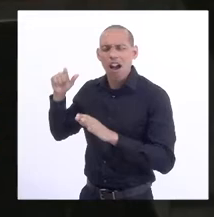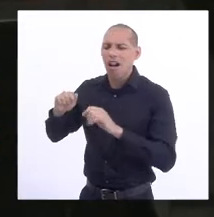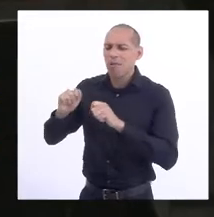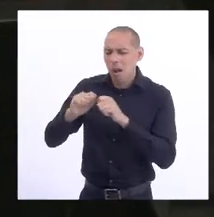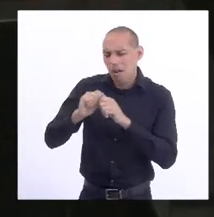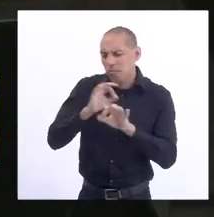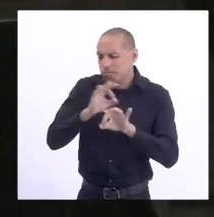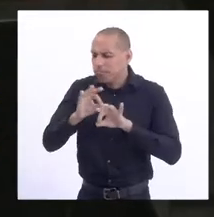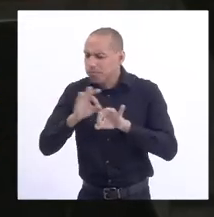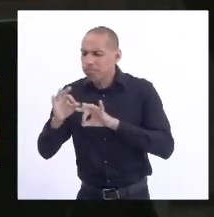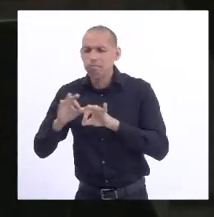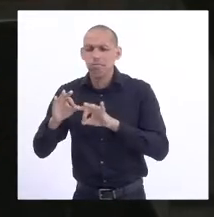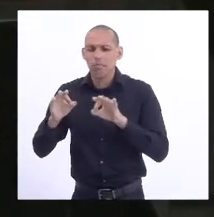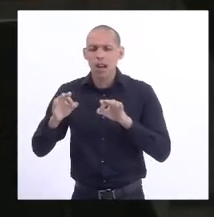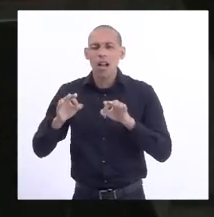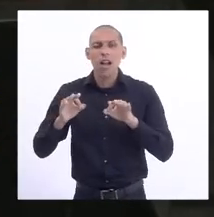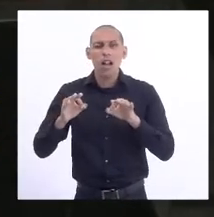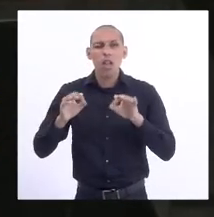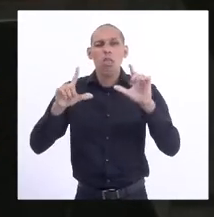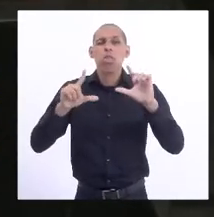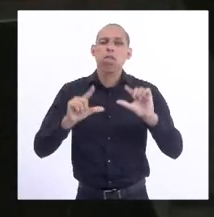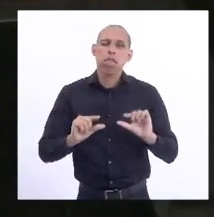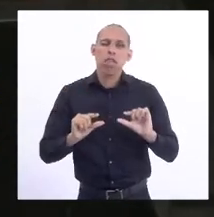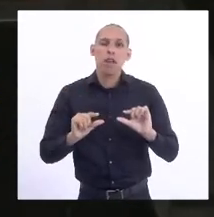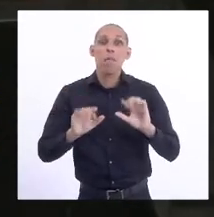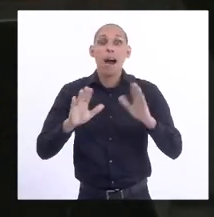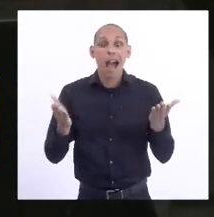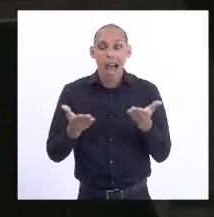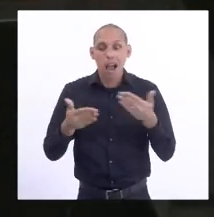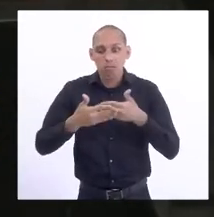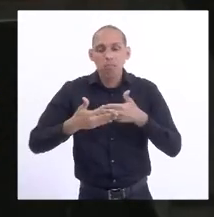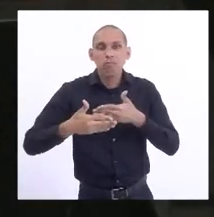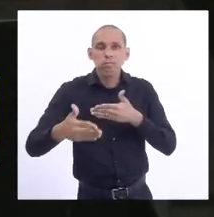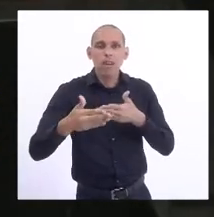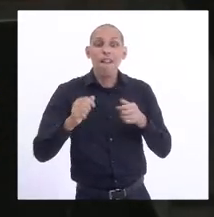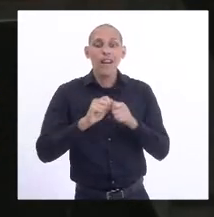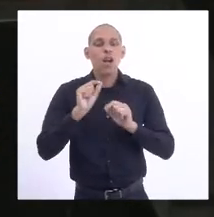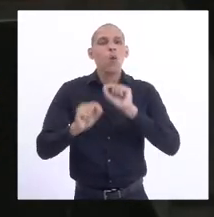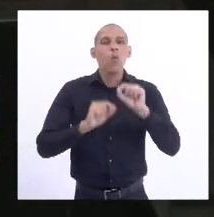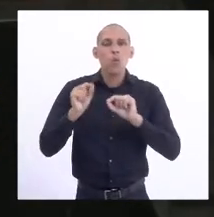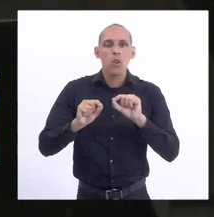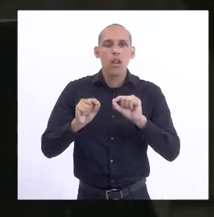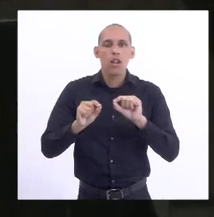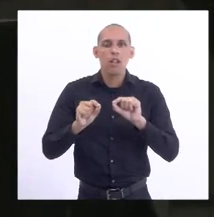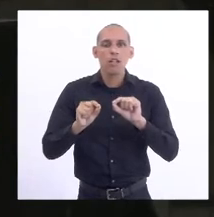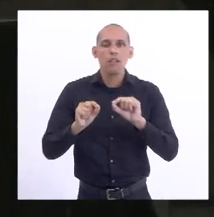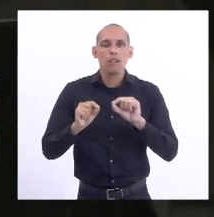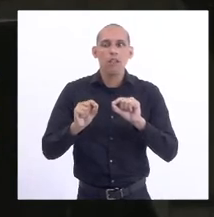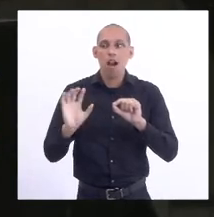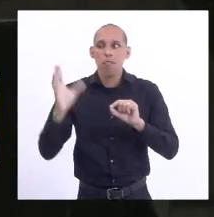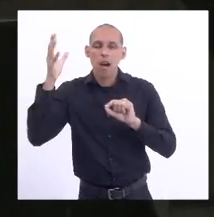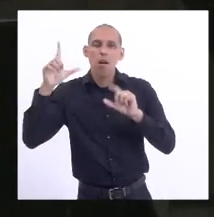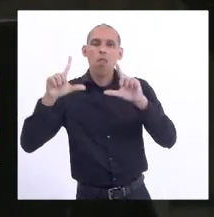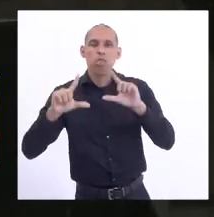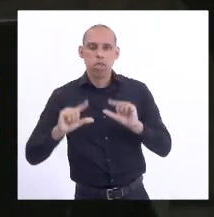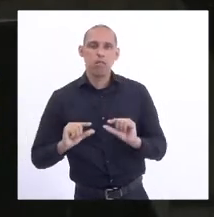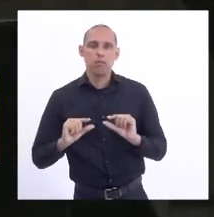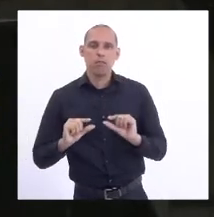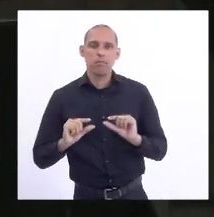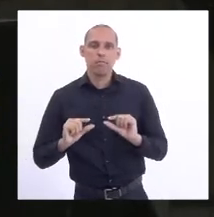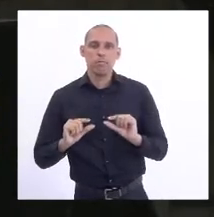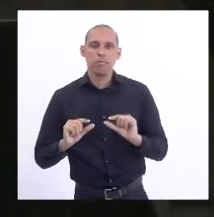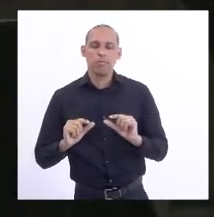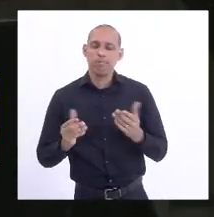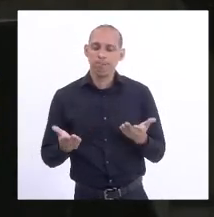deixará de ser feito que não minorará a próxima catástrofe. Bom, de outro lado,